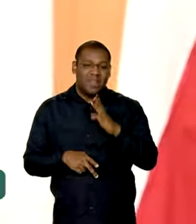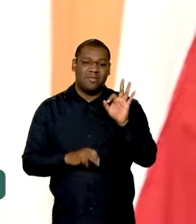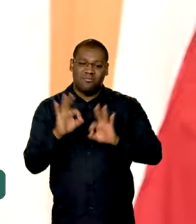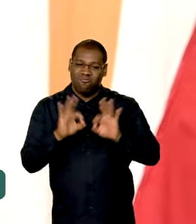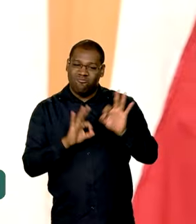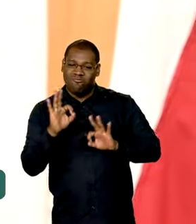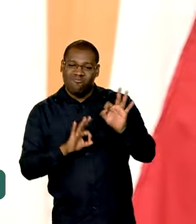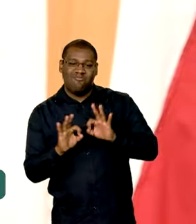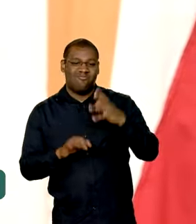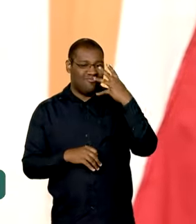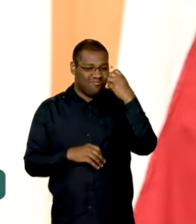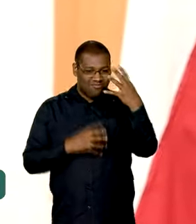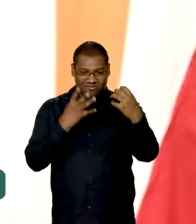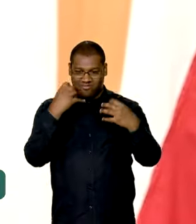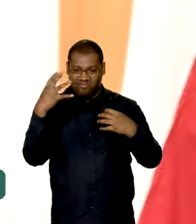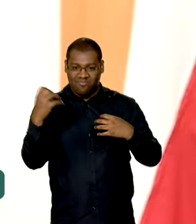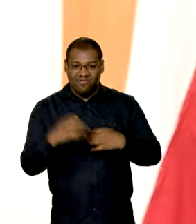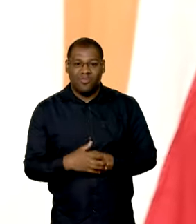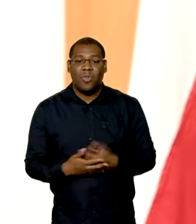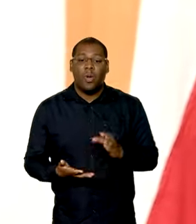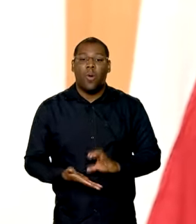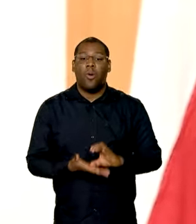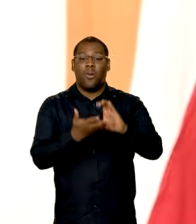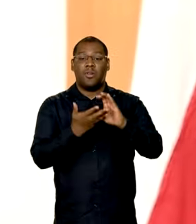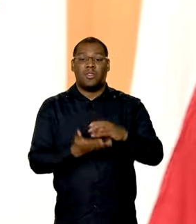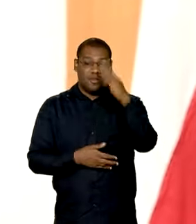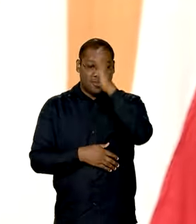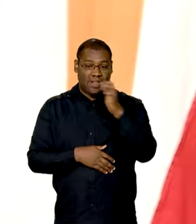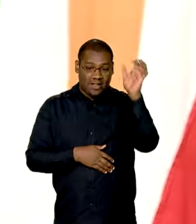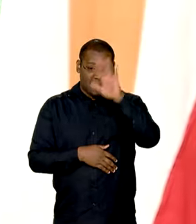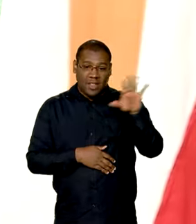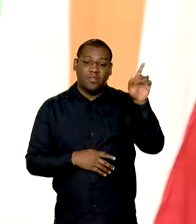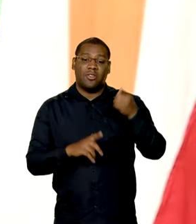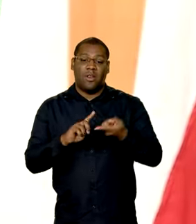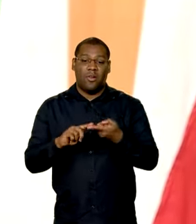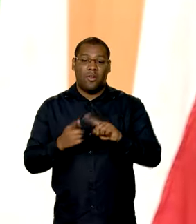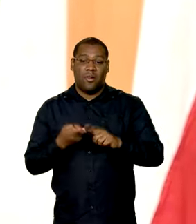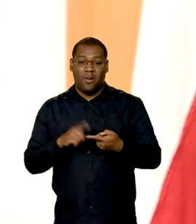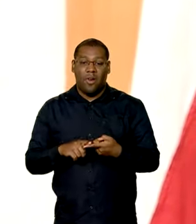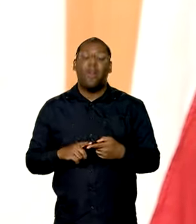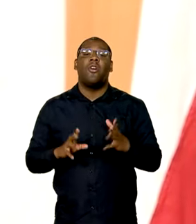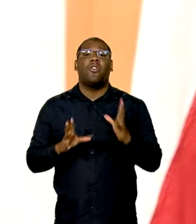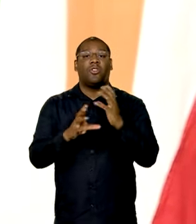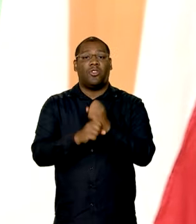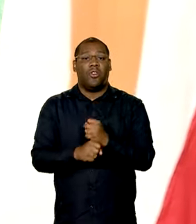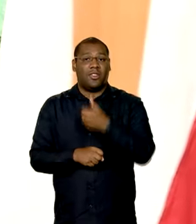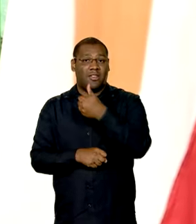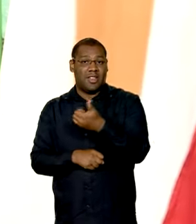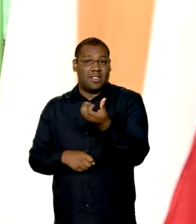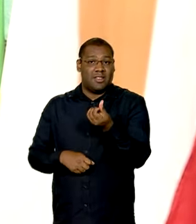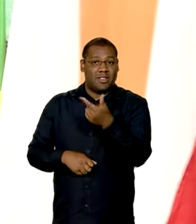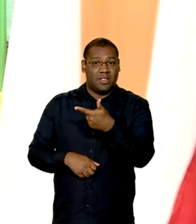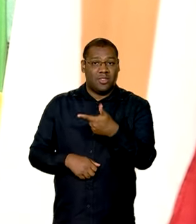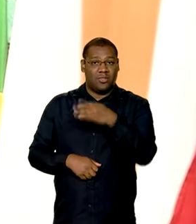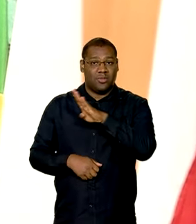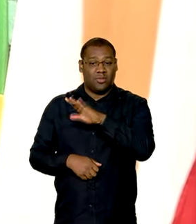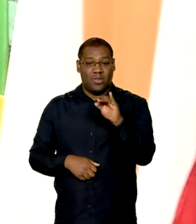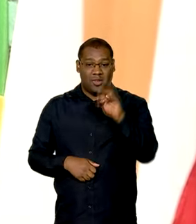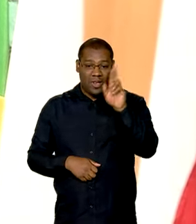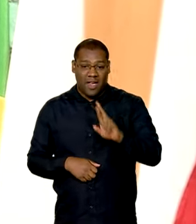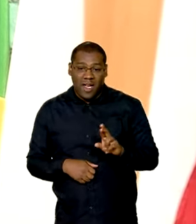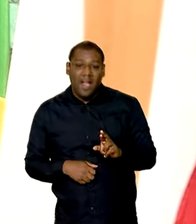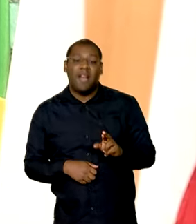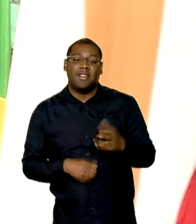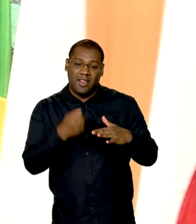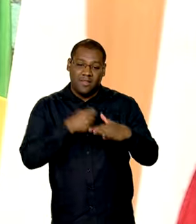Segundo a Confederação Nacional do Comércio, o valor de mais de 162 bilhões de reais foram gastos no Brasil em